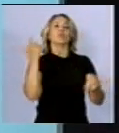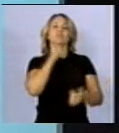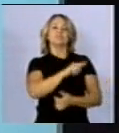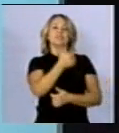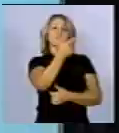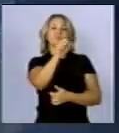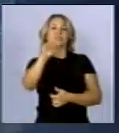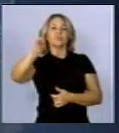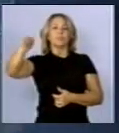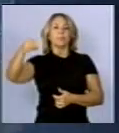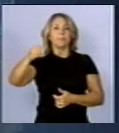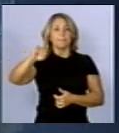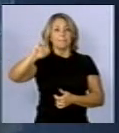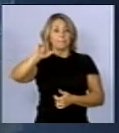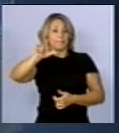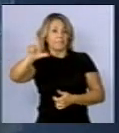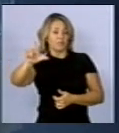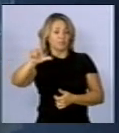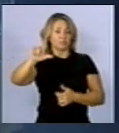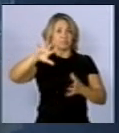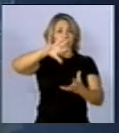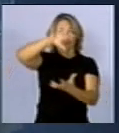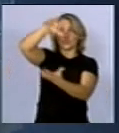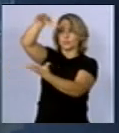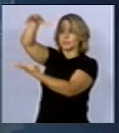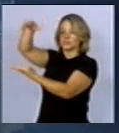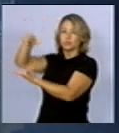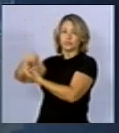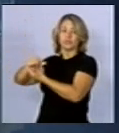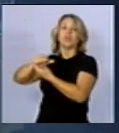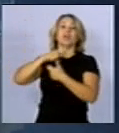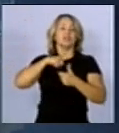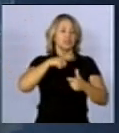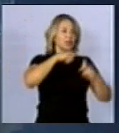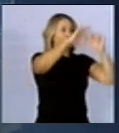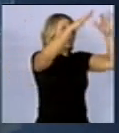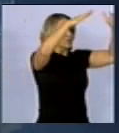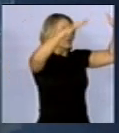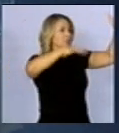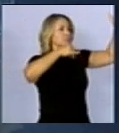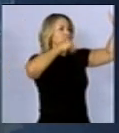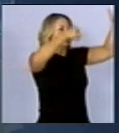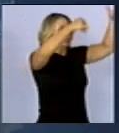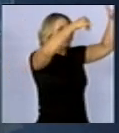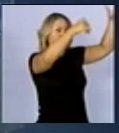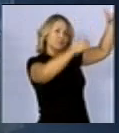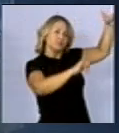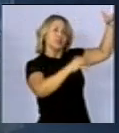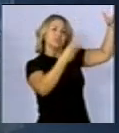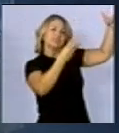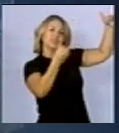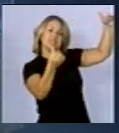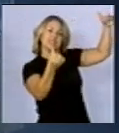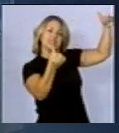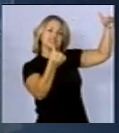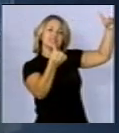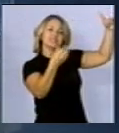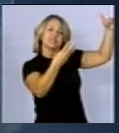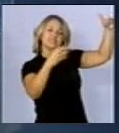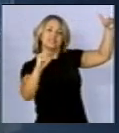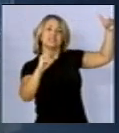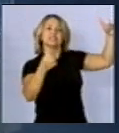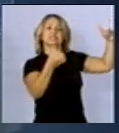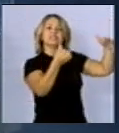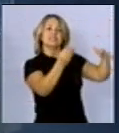no campo, na superfície do globo. E no campo magnético existe um campo magnético estático que varia entre 30 e 60 microtesla na